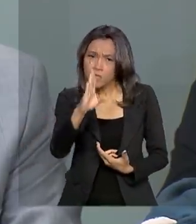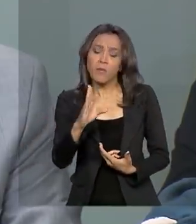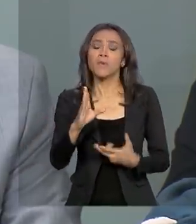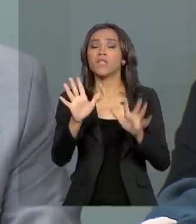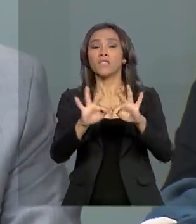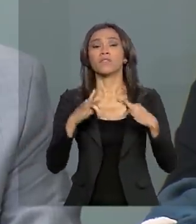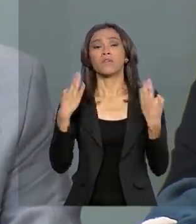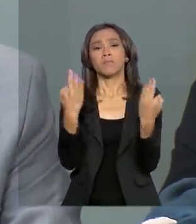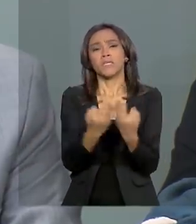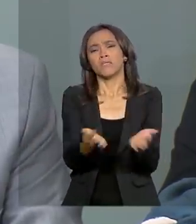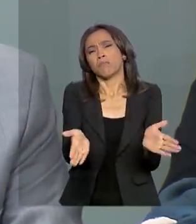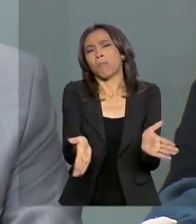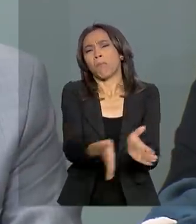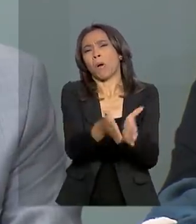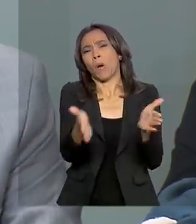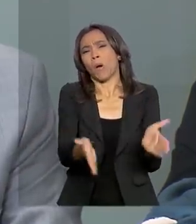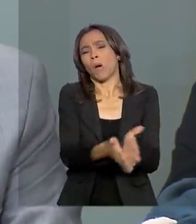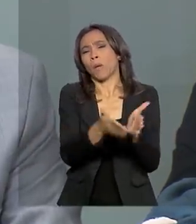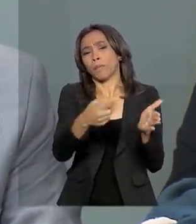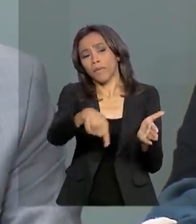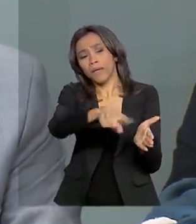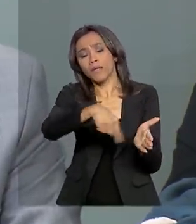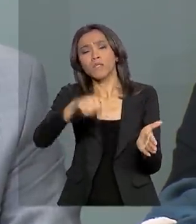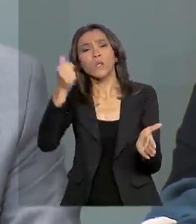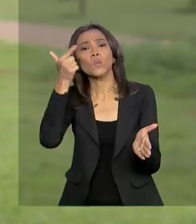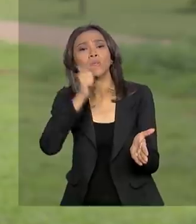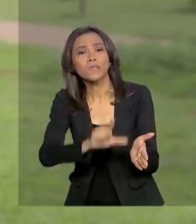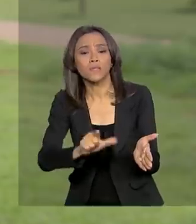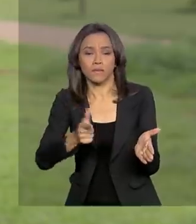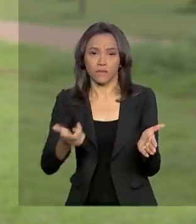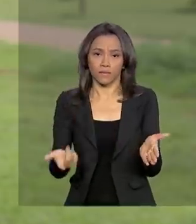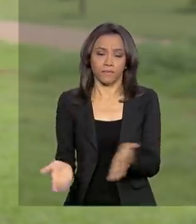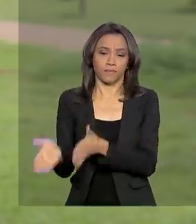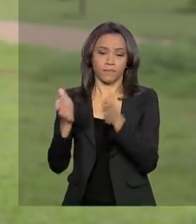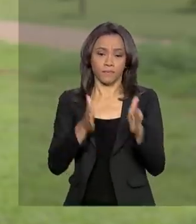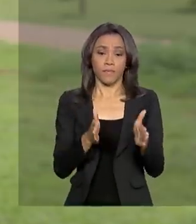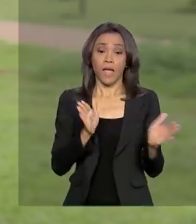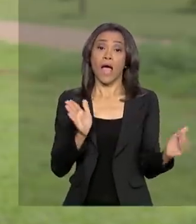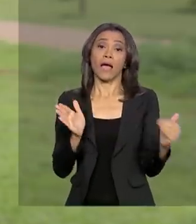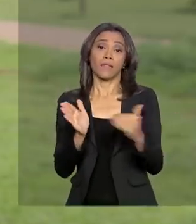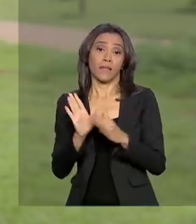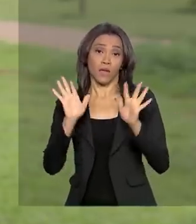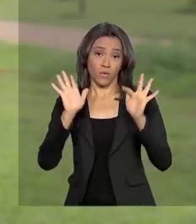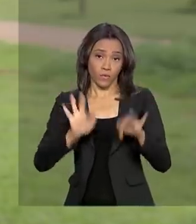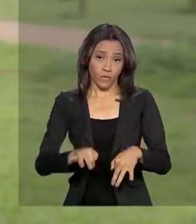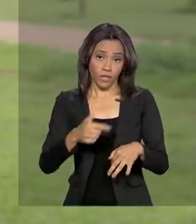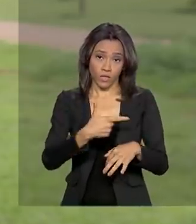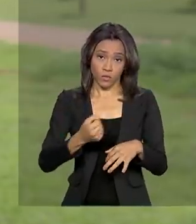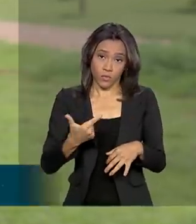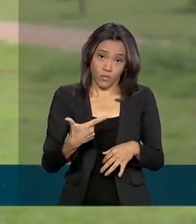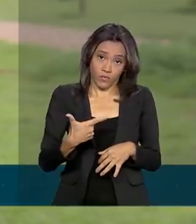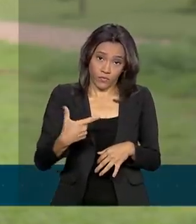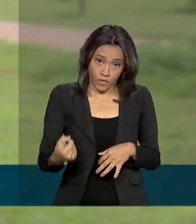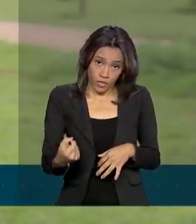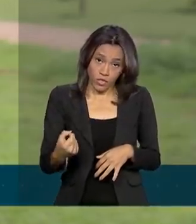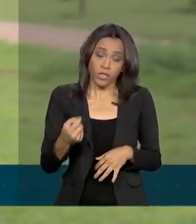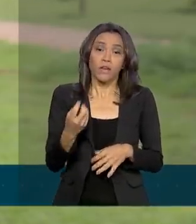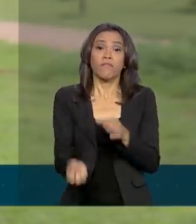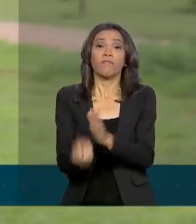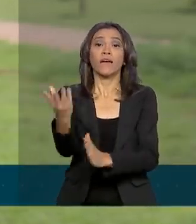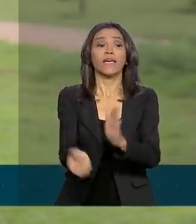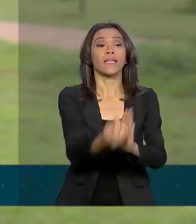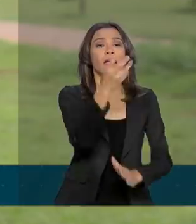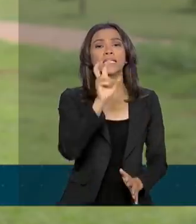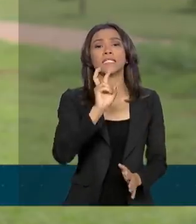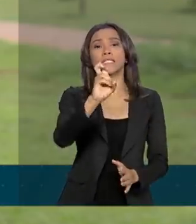vulneráveis, tutores para poder fazer essa ponte. Até o fim de 2020, o MEC vai criar 5 mil espaços,